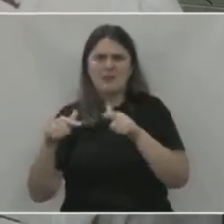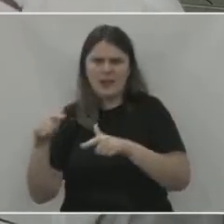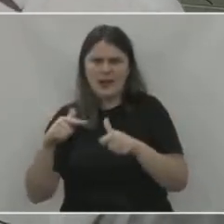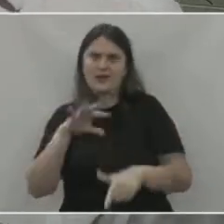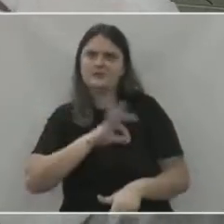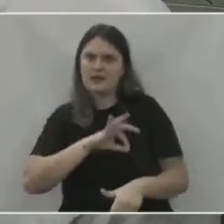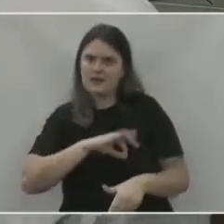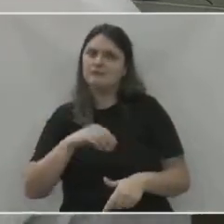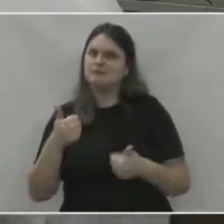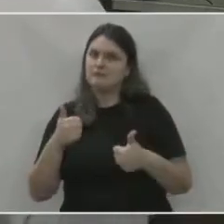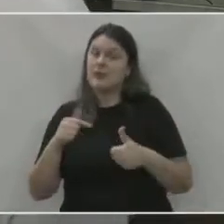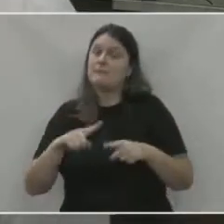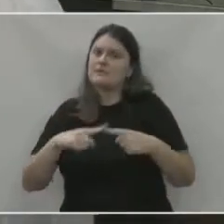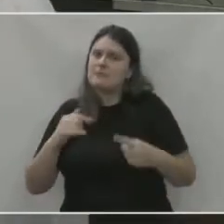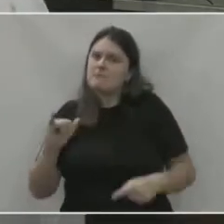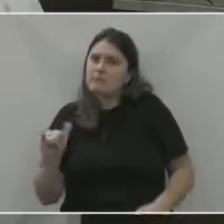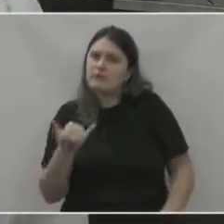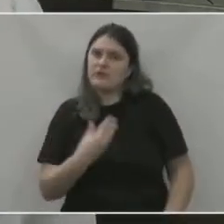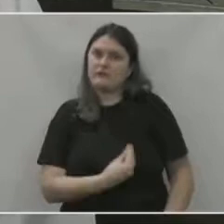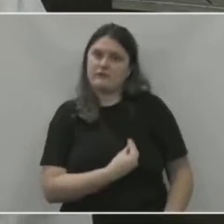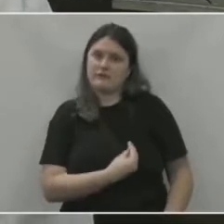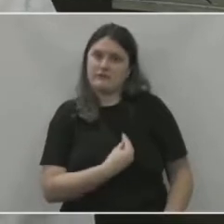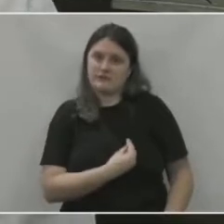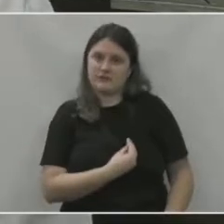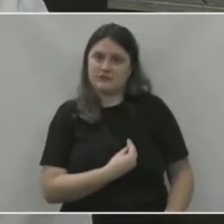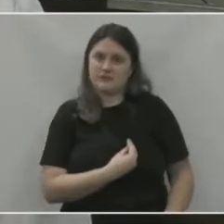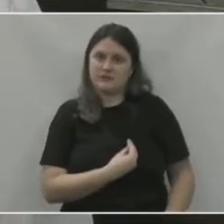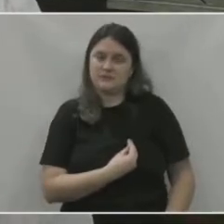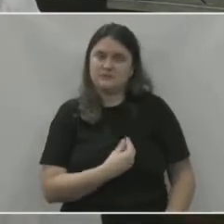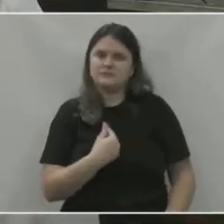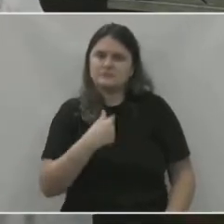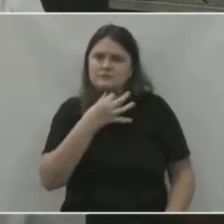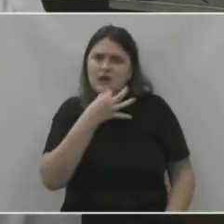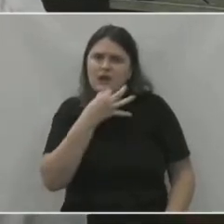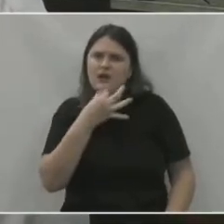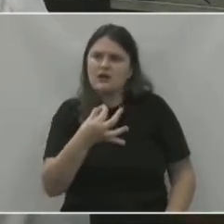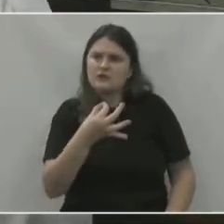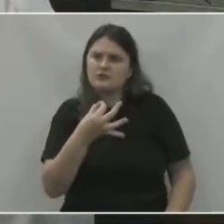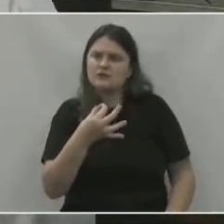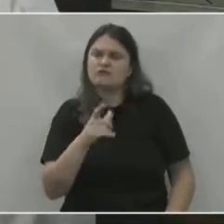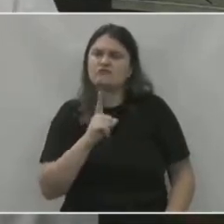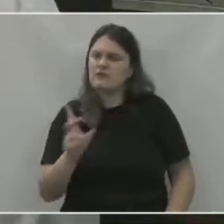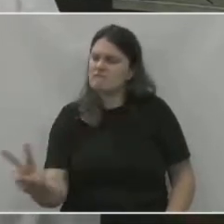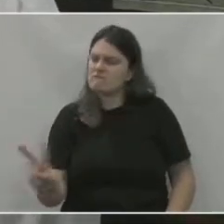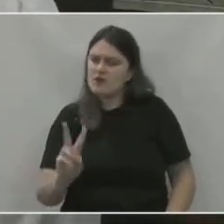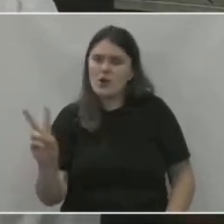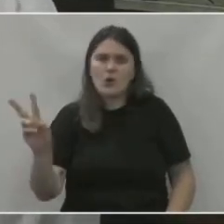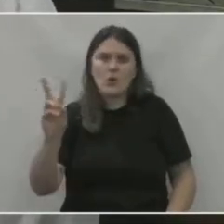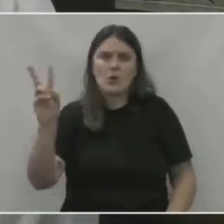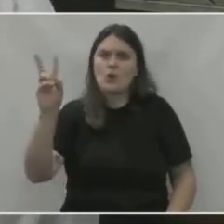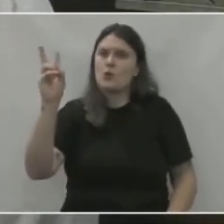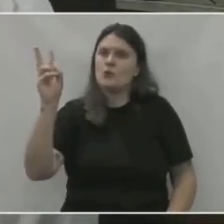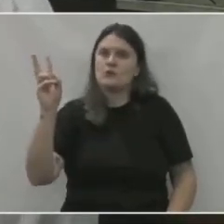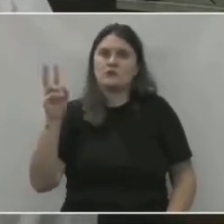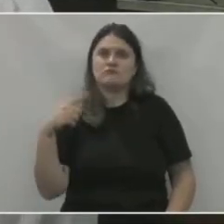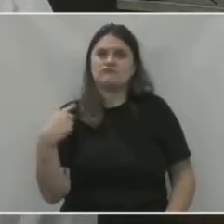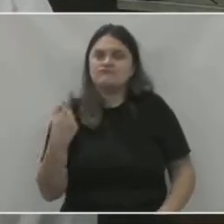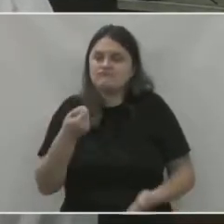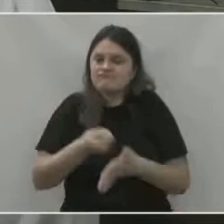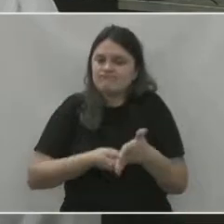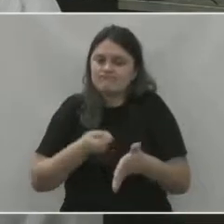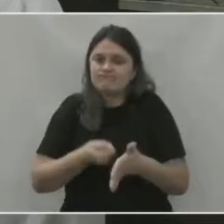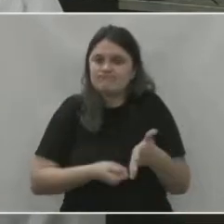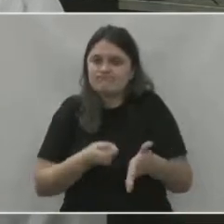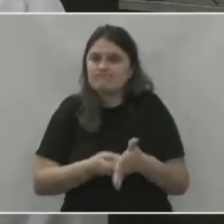dinheiro, mas para viver. Então, eu acho que isso aí vale muito, essa coleção,